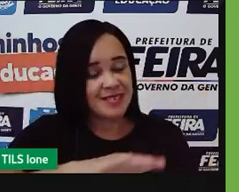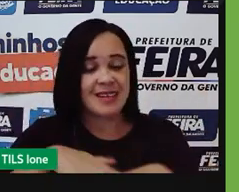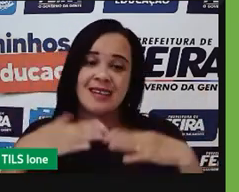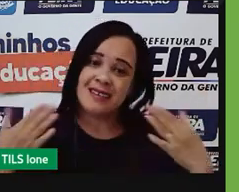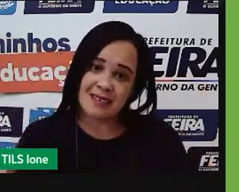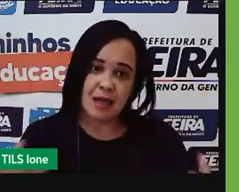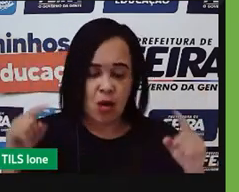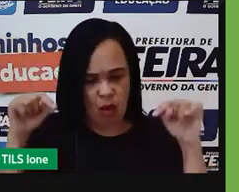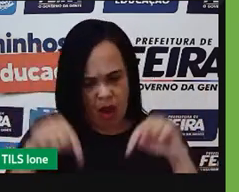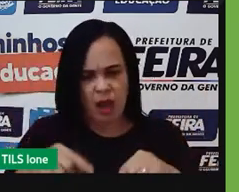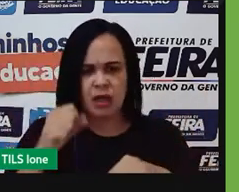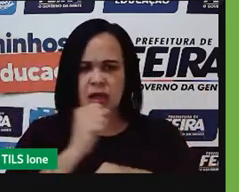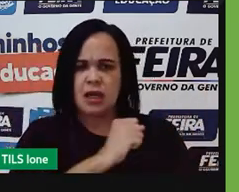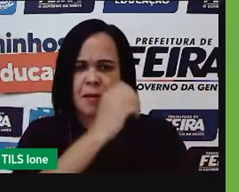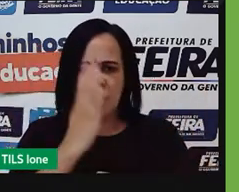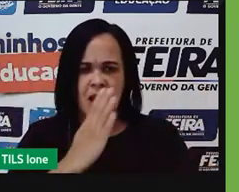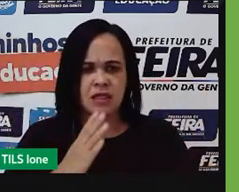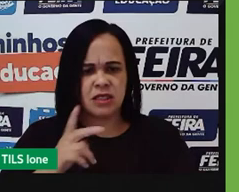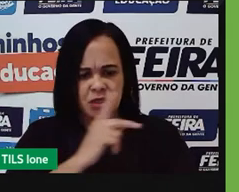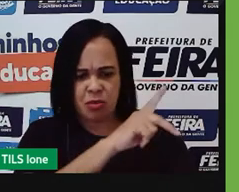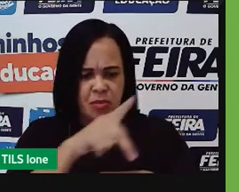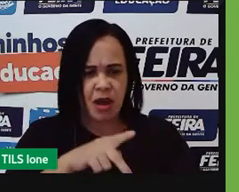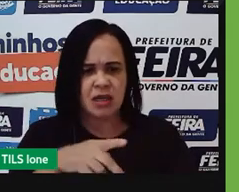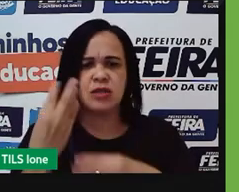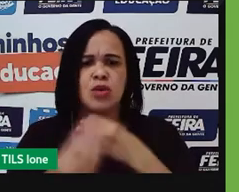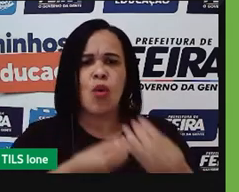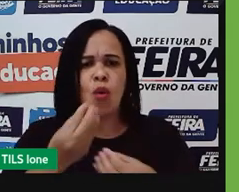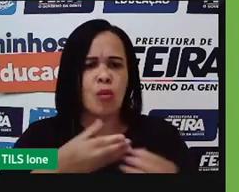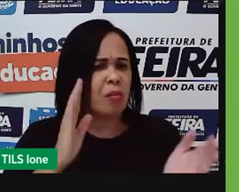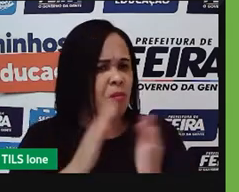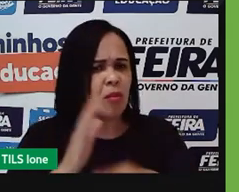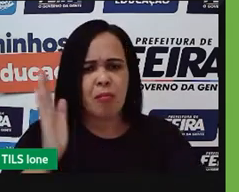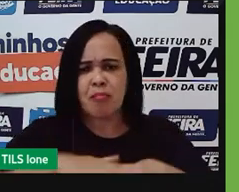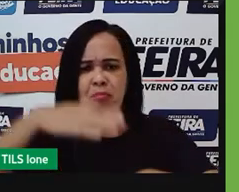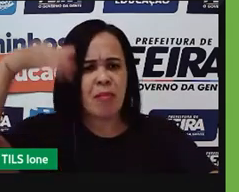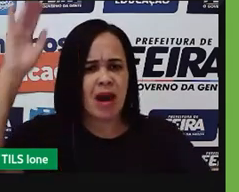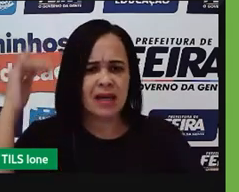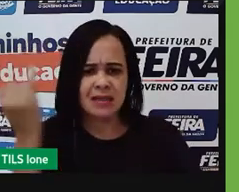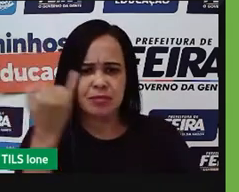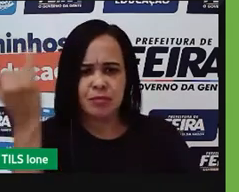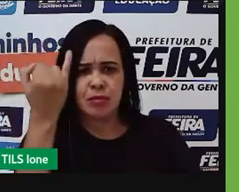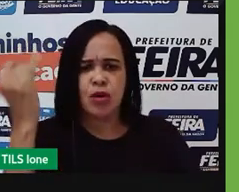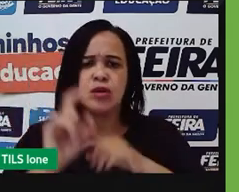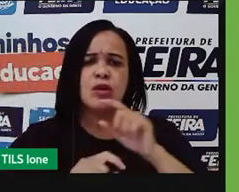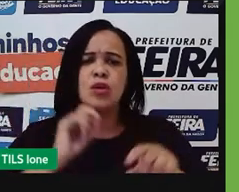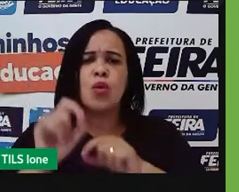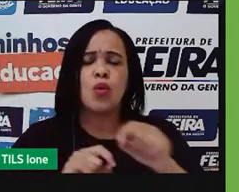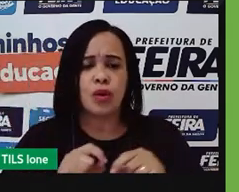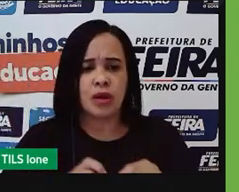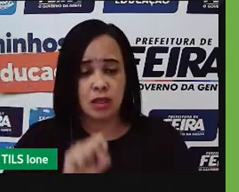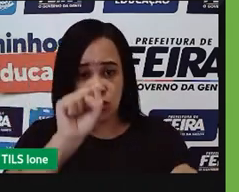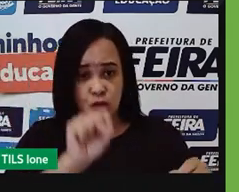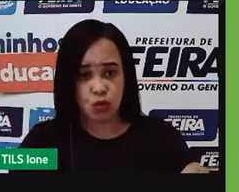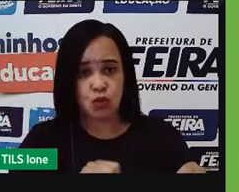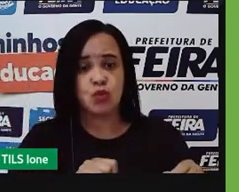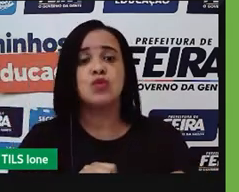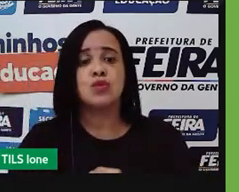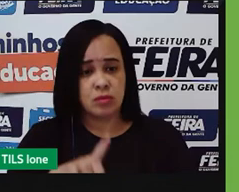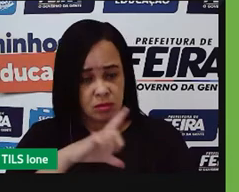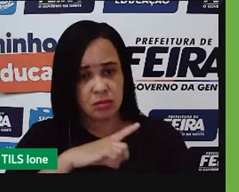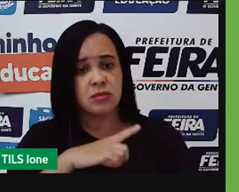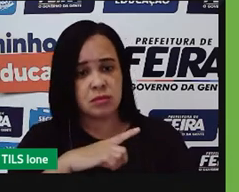se a gente for levar em consideração uma região que tem maior destaque é a região centro-oeste, a região sul, e